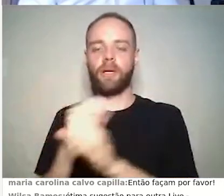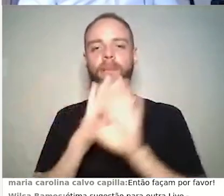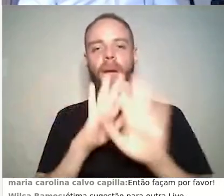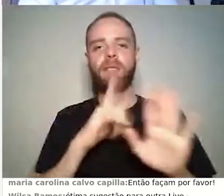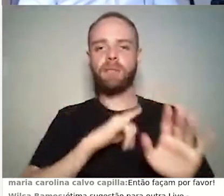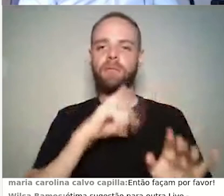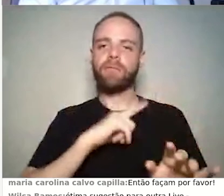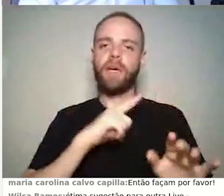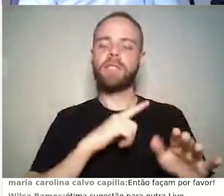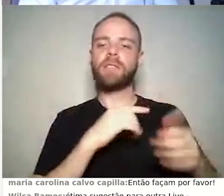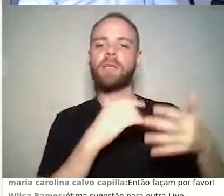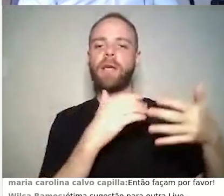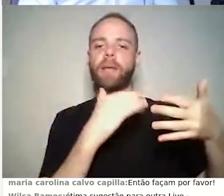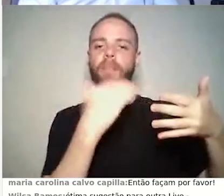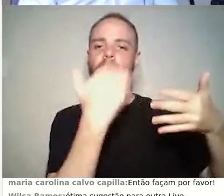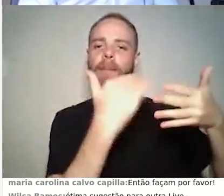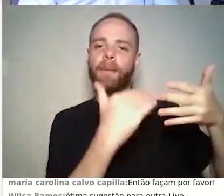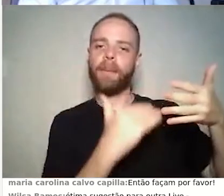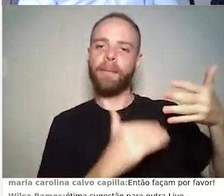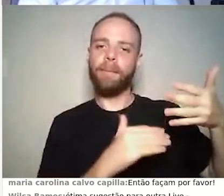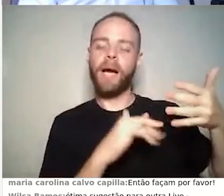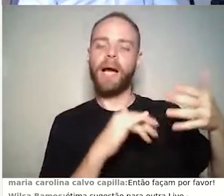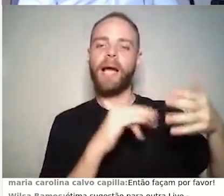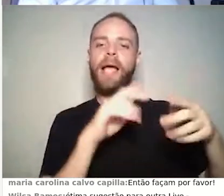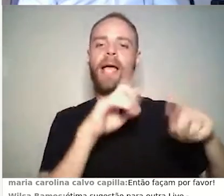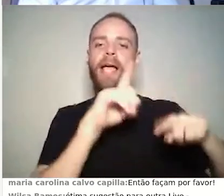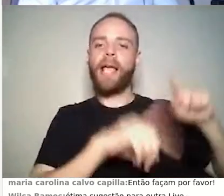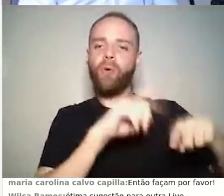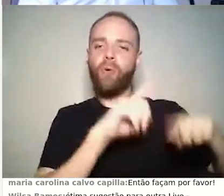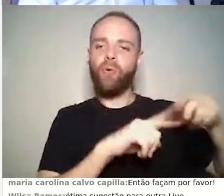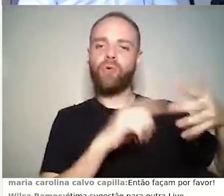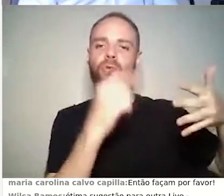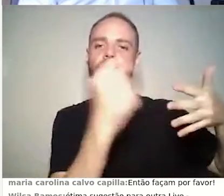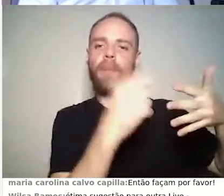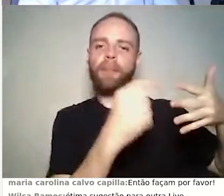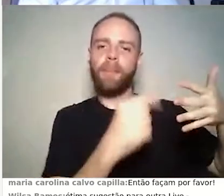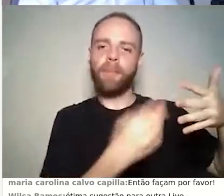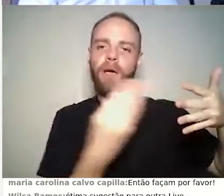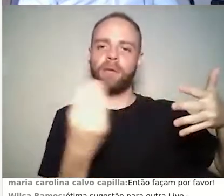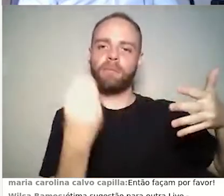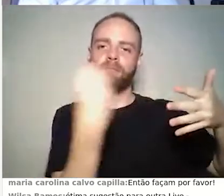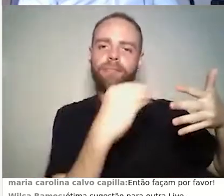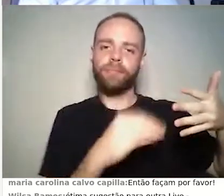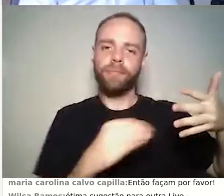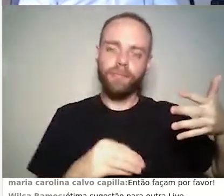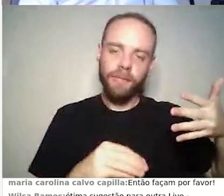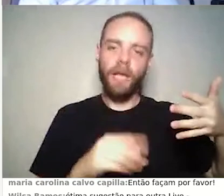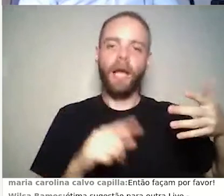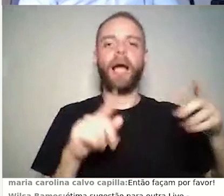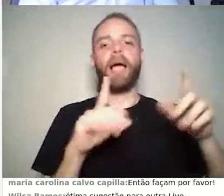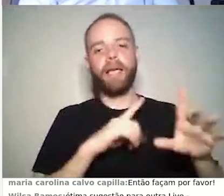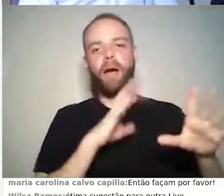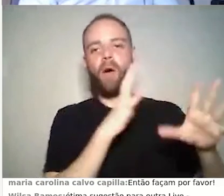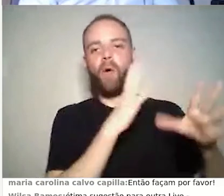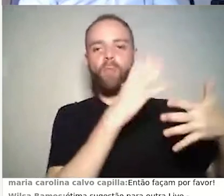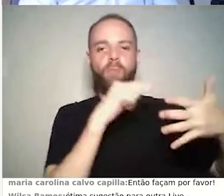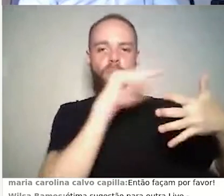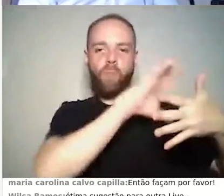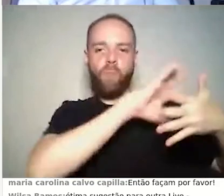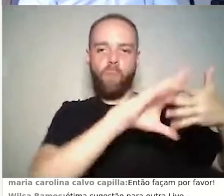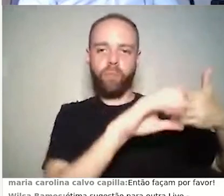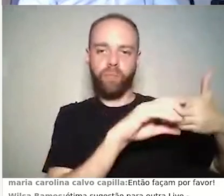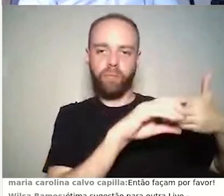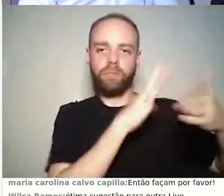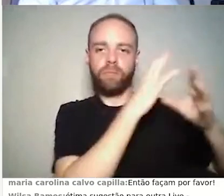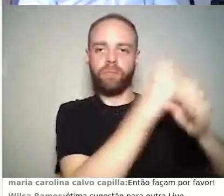eu poderia adicioná-los ao gráfico e ele mostraria a média de nota de cada recurso,